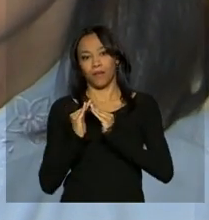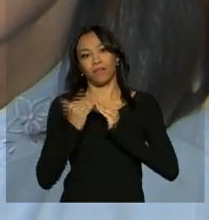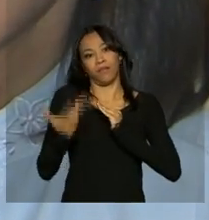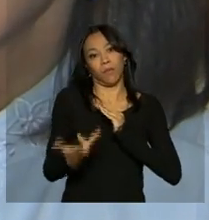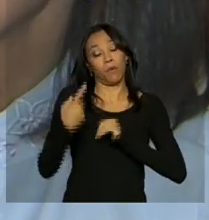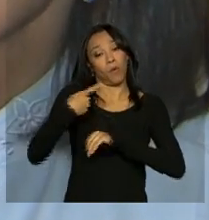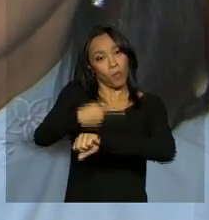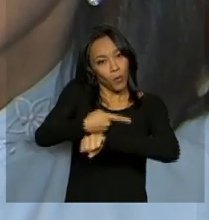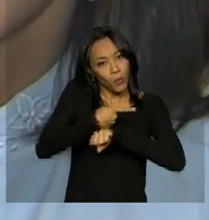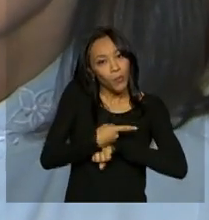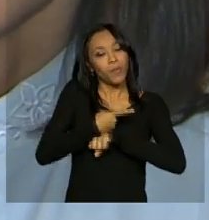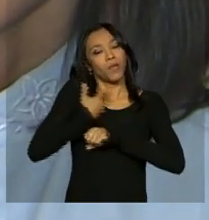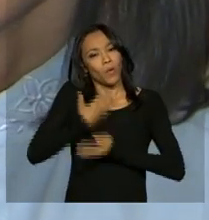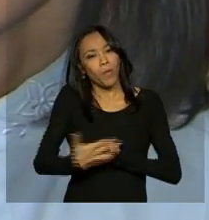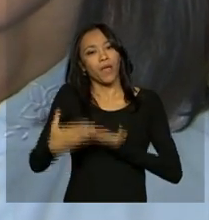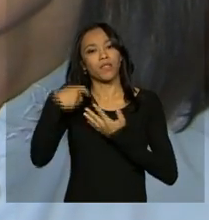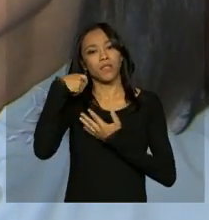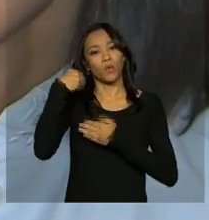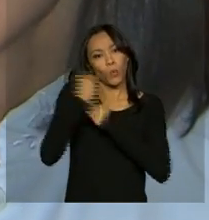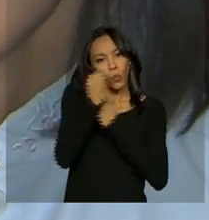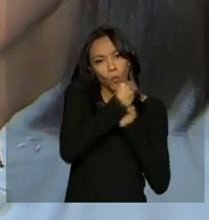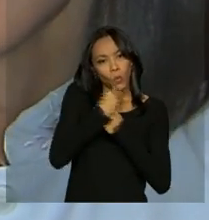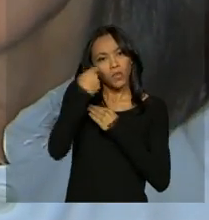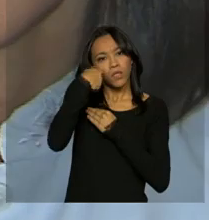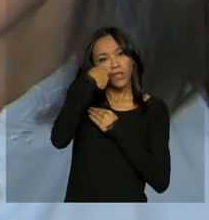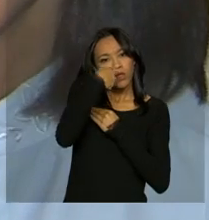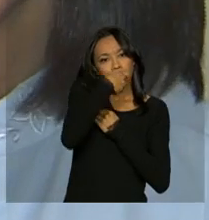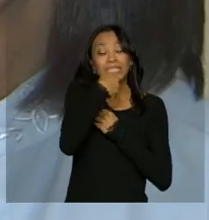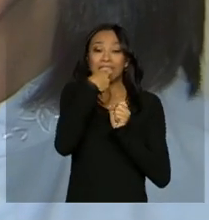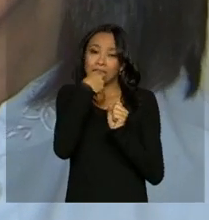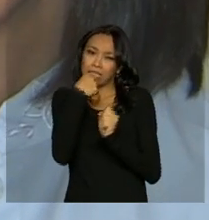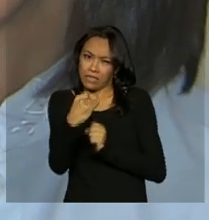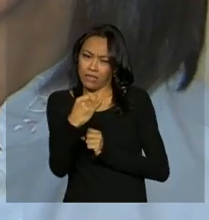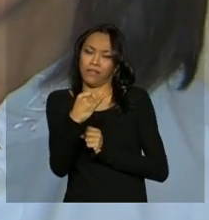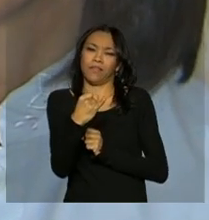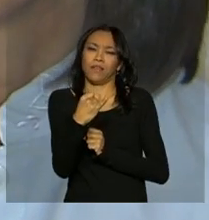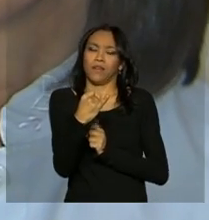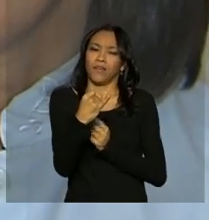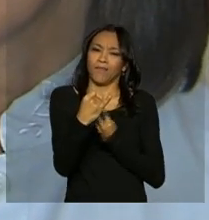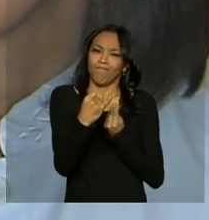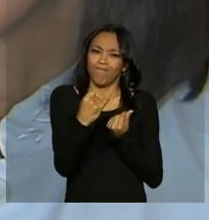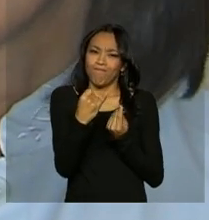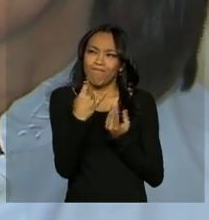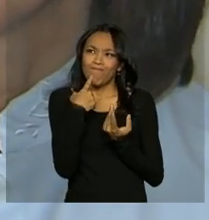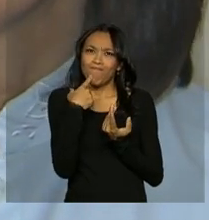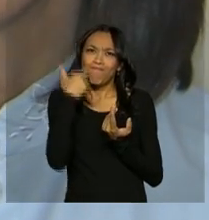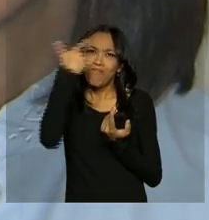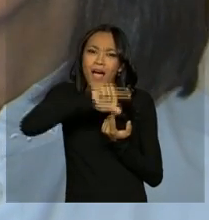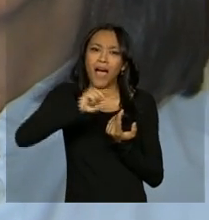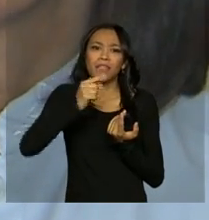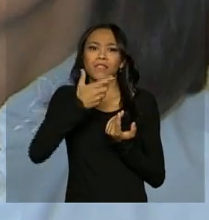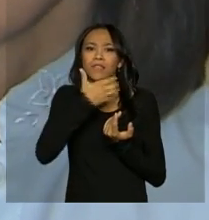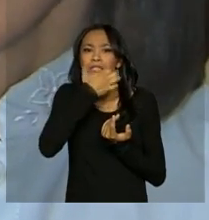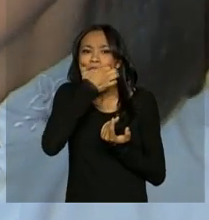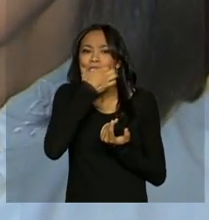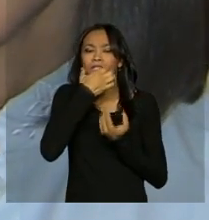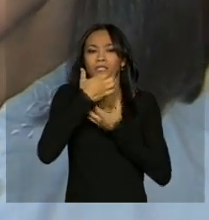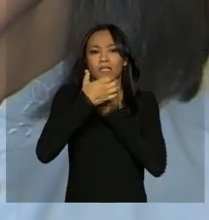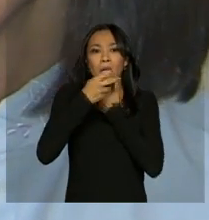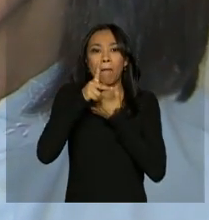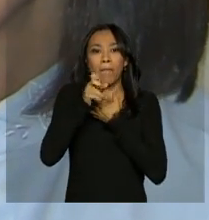vai iniciar o tratamento lá e se houver alguma necessidade de uma especialidade, como a endodontia,